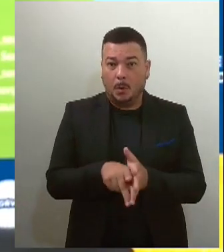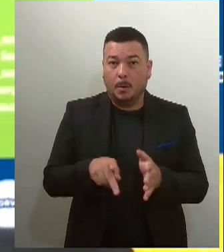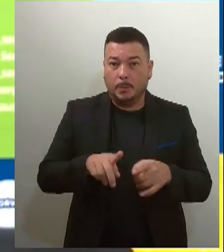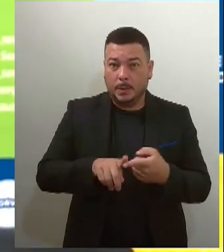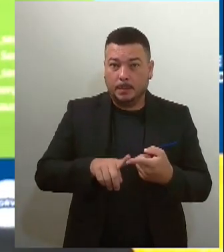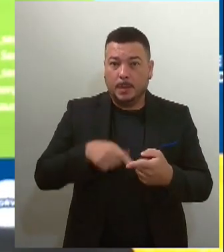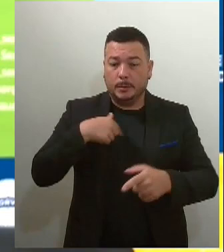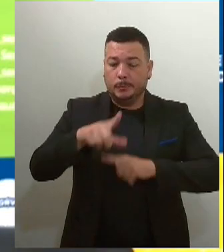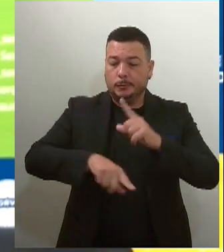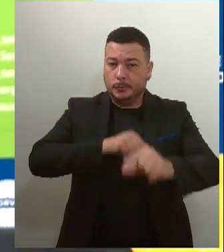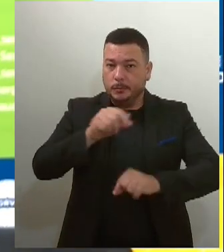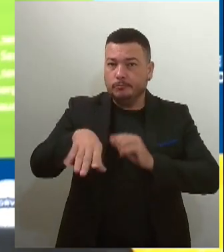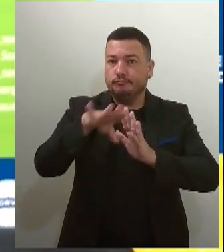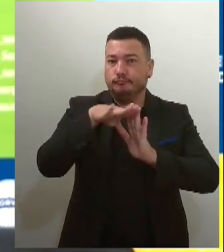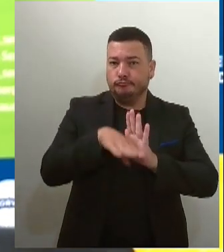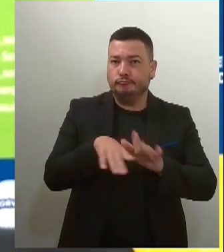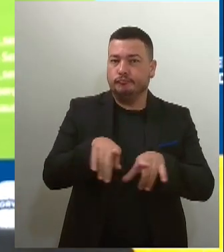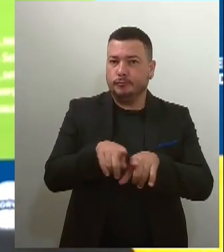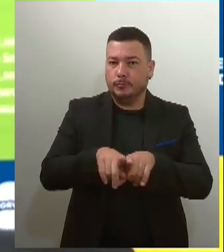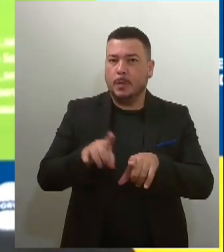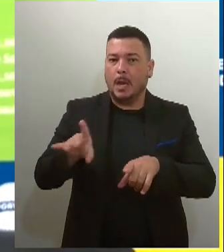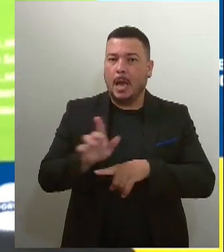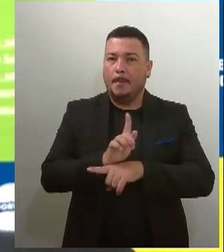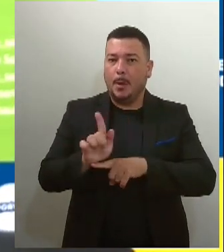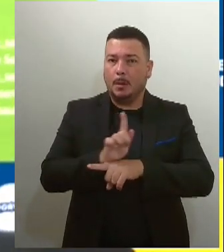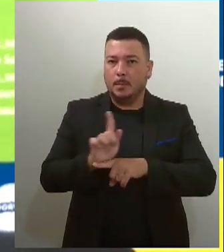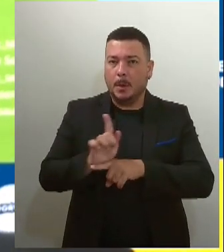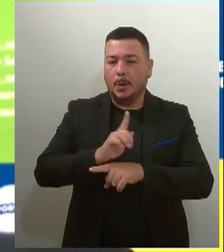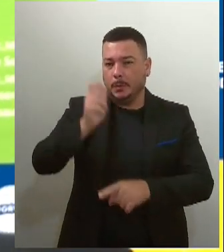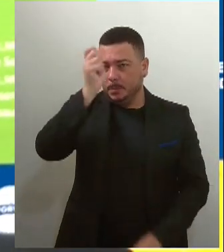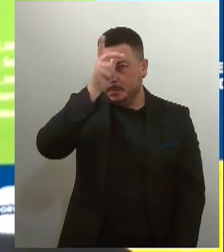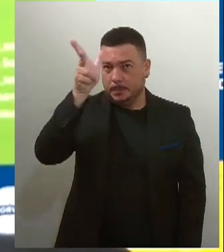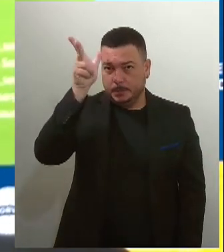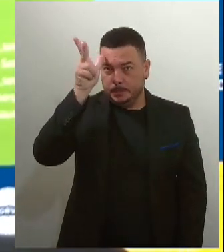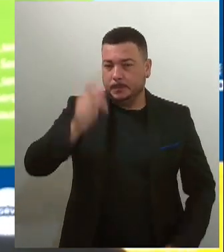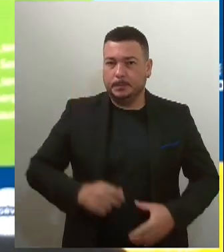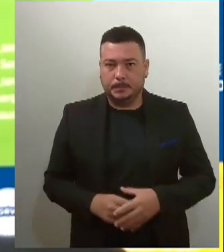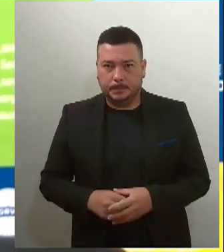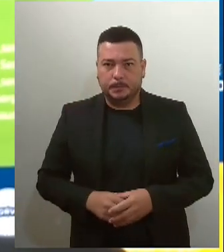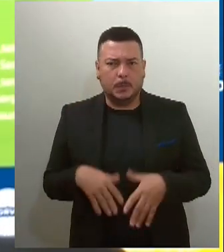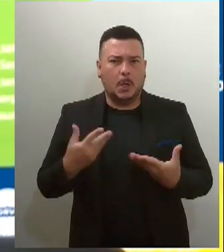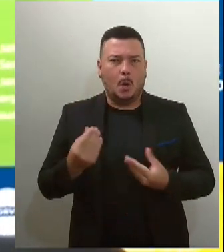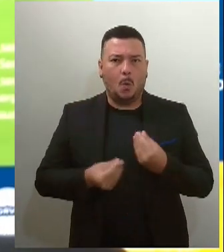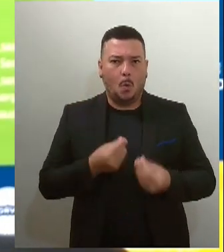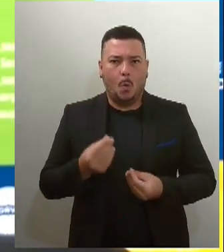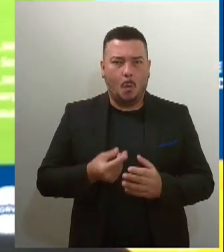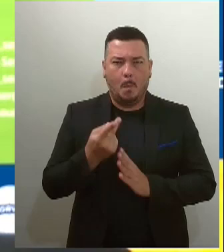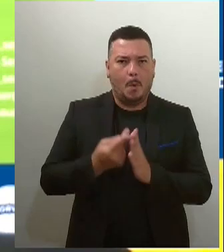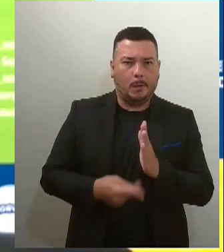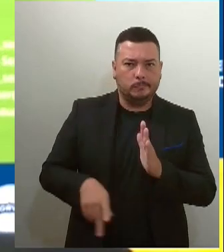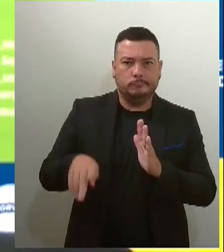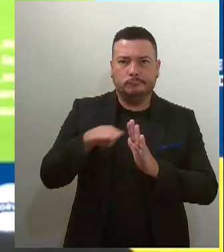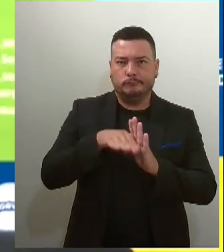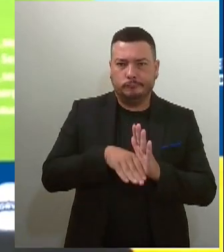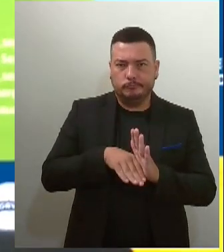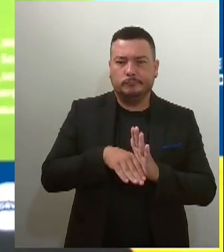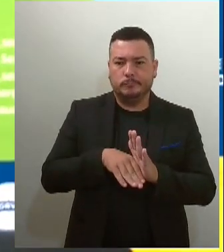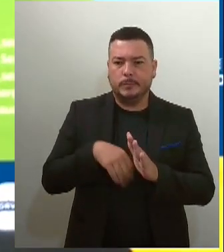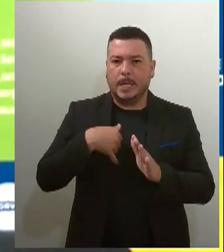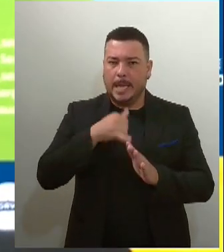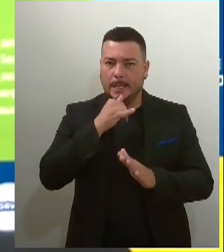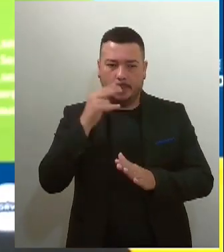para cada gestor municipal. Tomada de decisão no que sentido? No controle realmente do vetor para que a gente